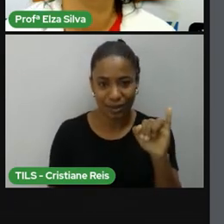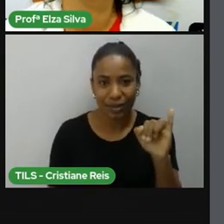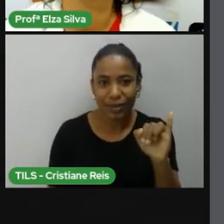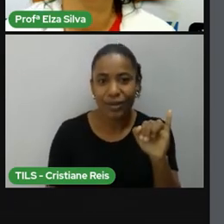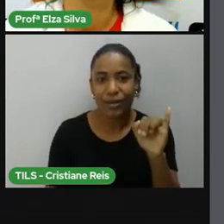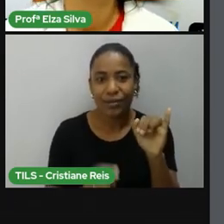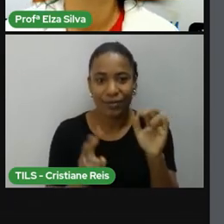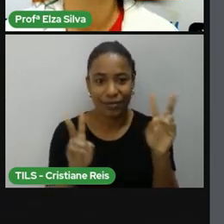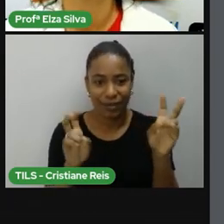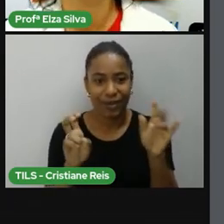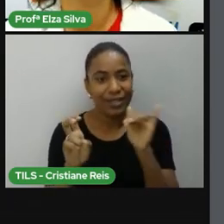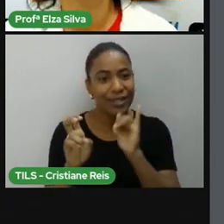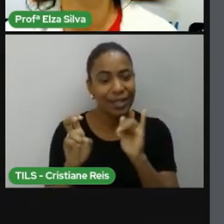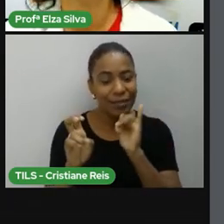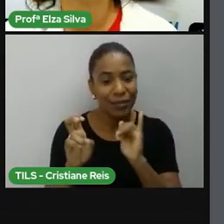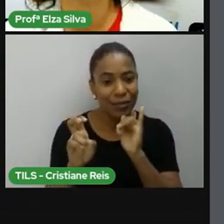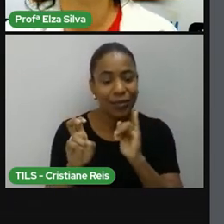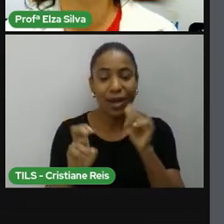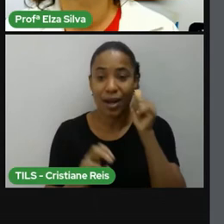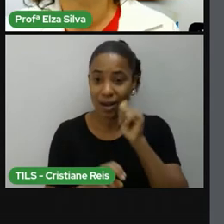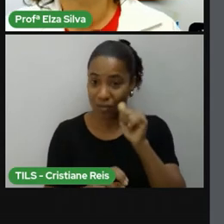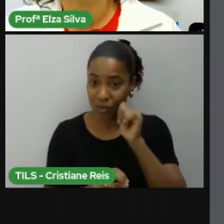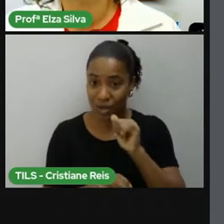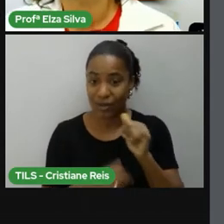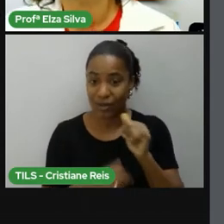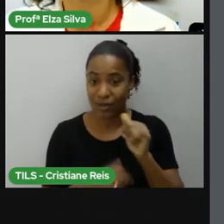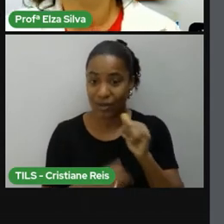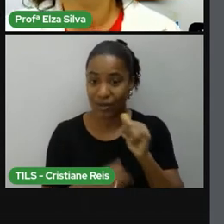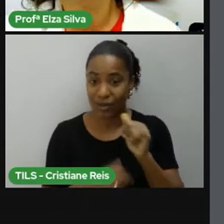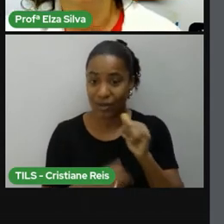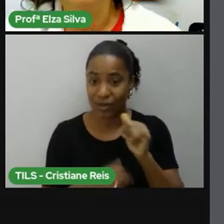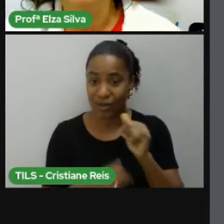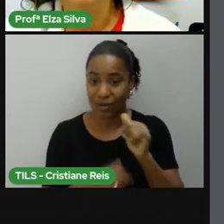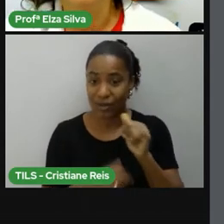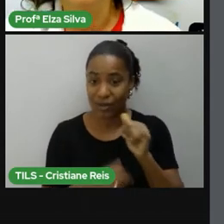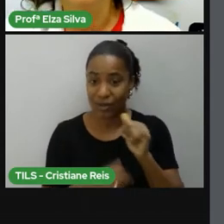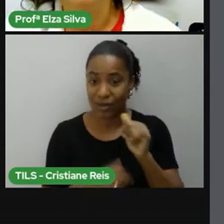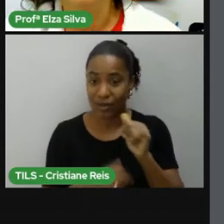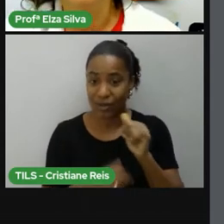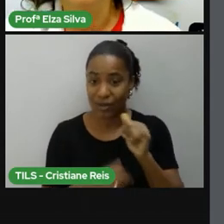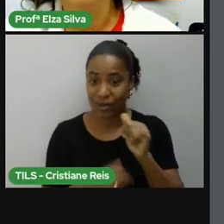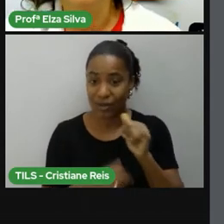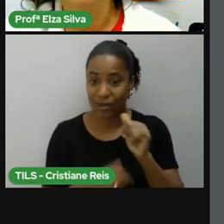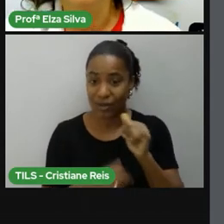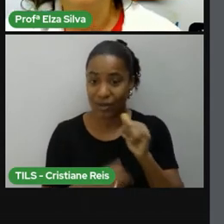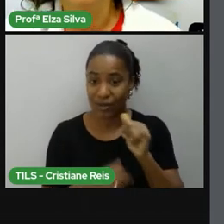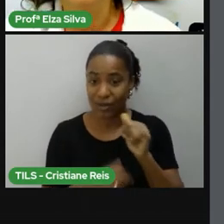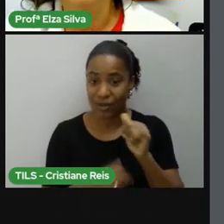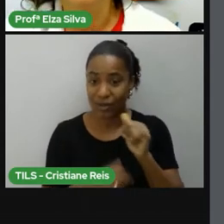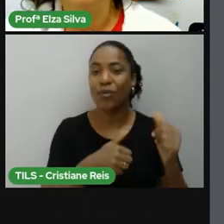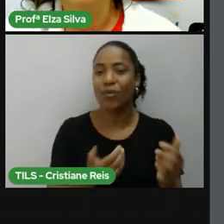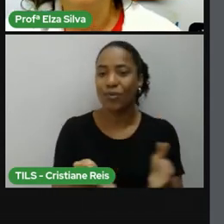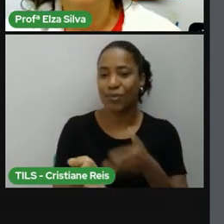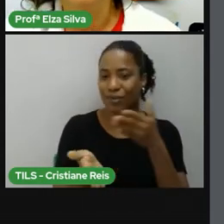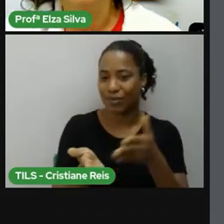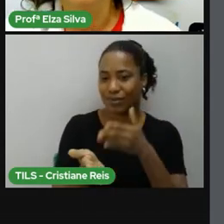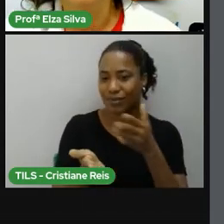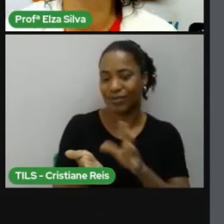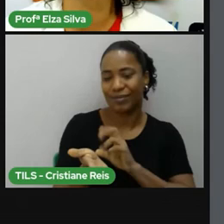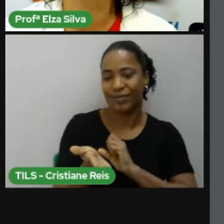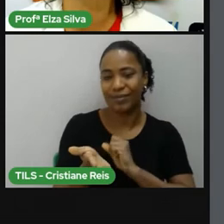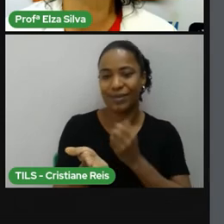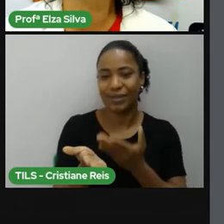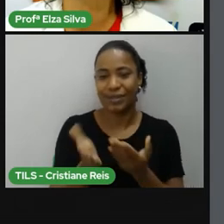Tony Mollison tornou-se uma romancista em 1970